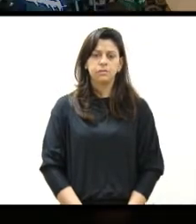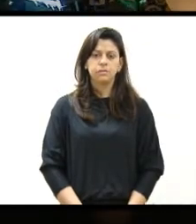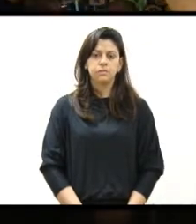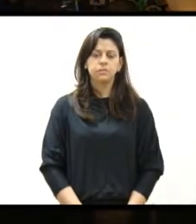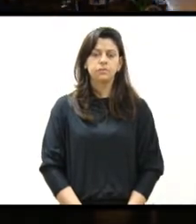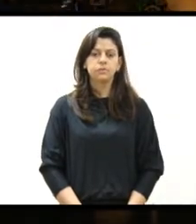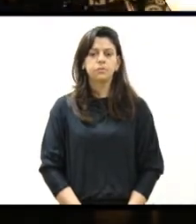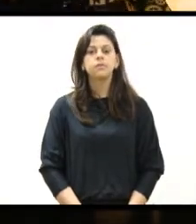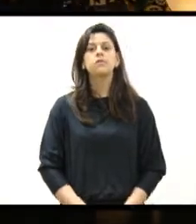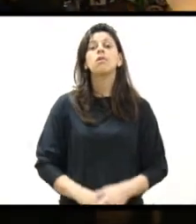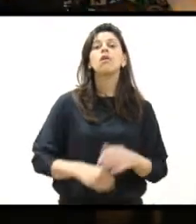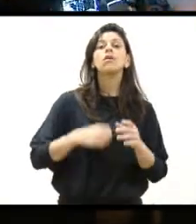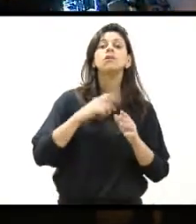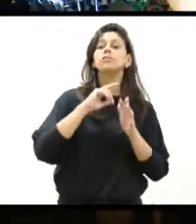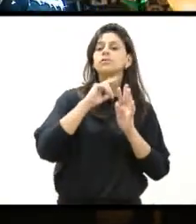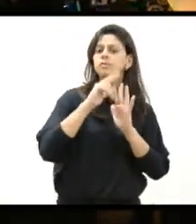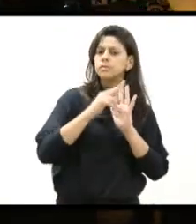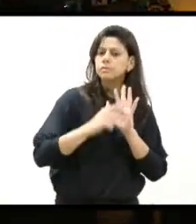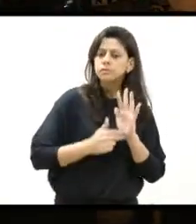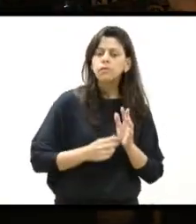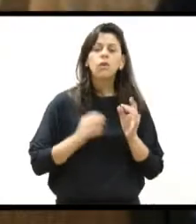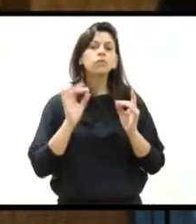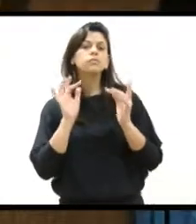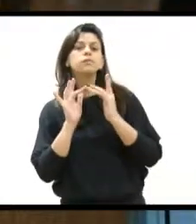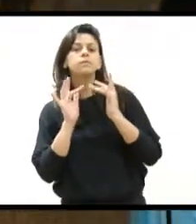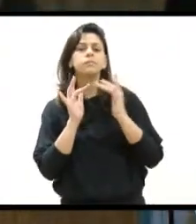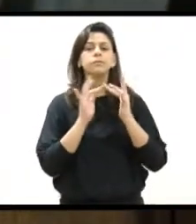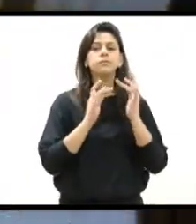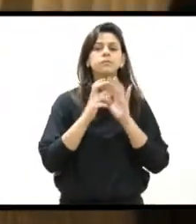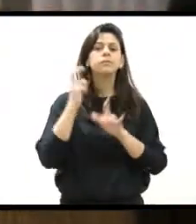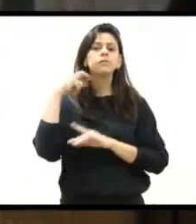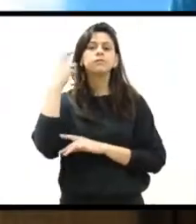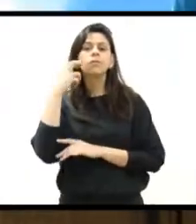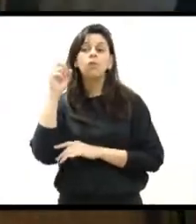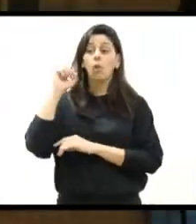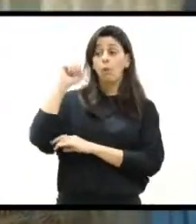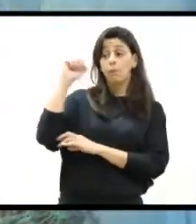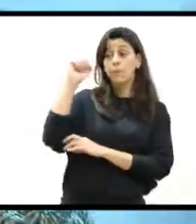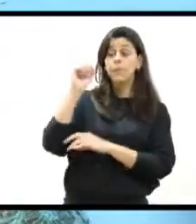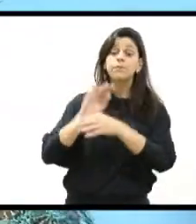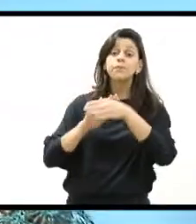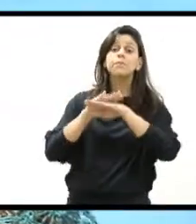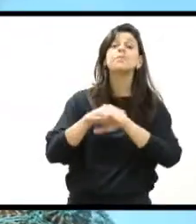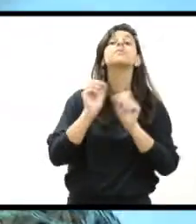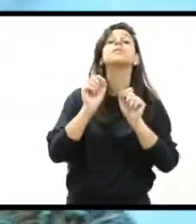E dos ofícios das combinações sonoras, o prêmio da noite foi para...